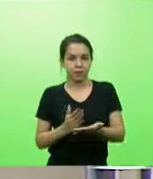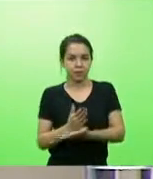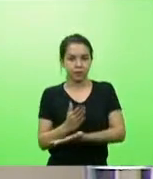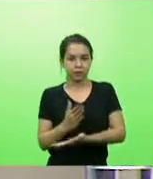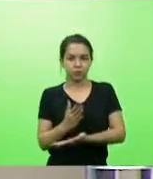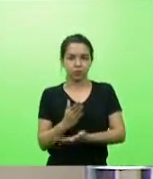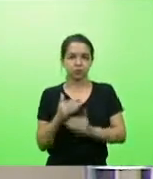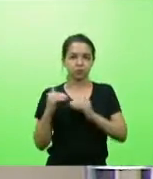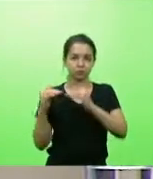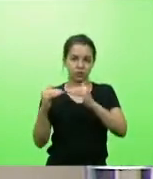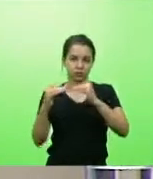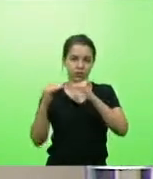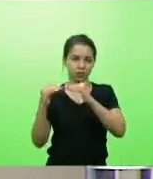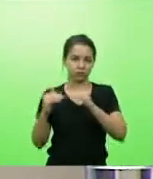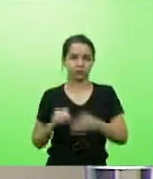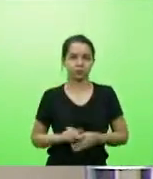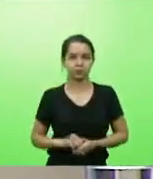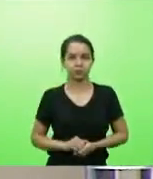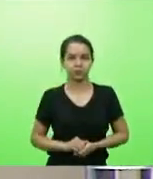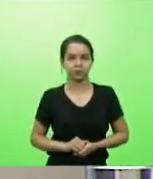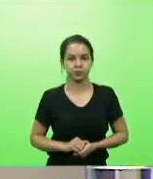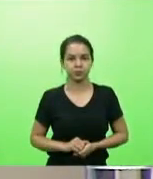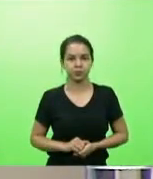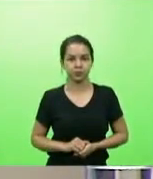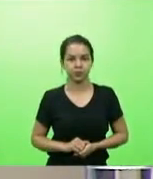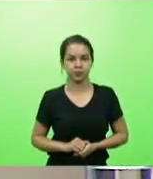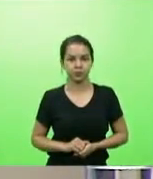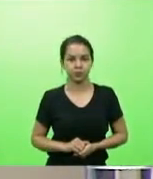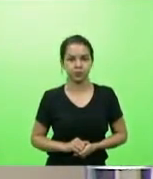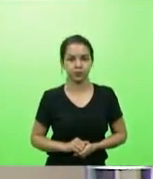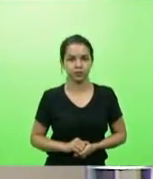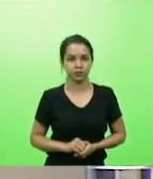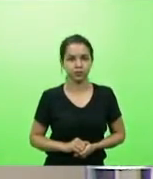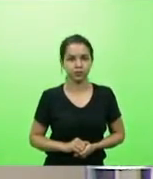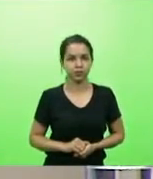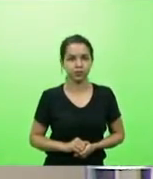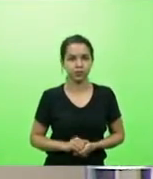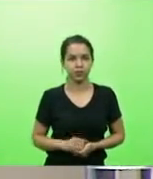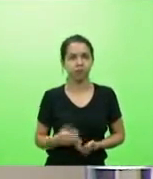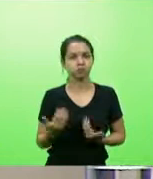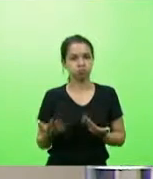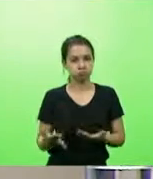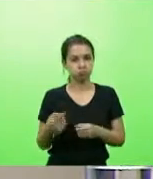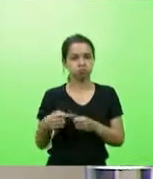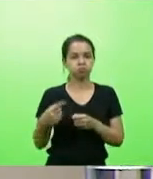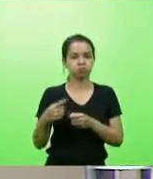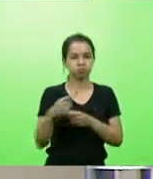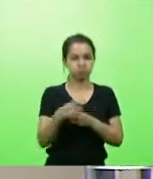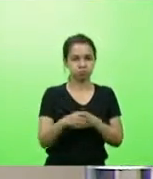Aprovado por unanimidade. Olha o pessoal lá do interior, está bem? Fala inglês.